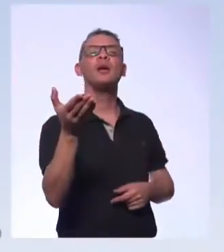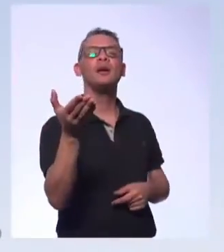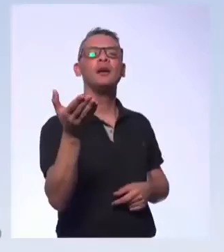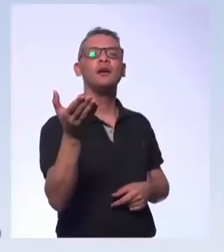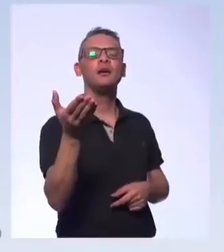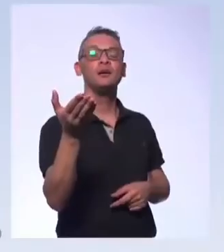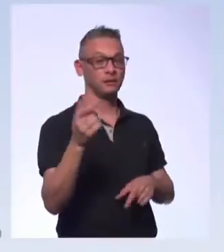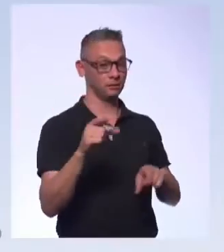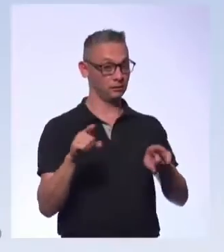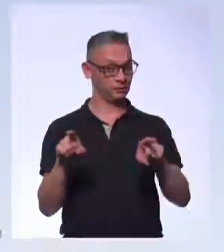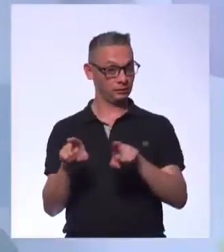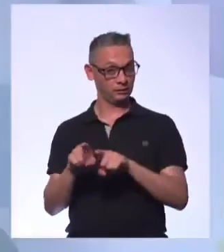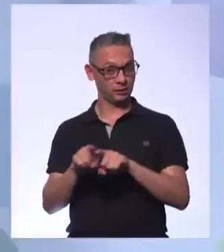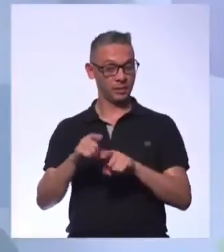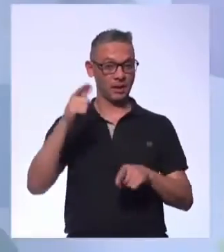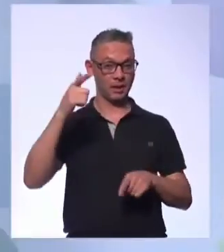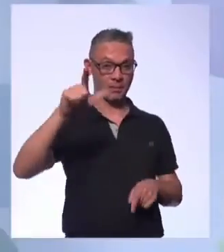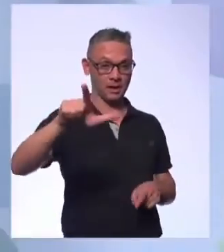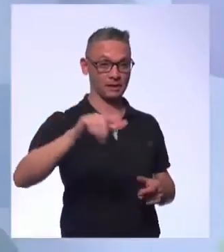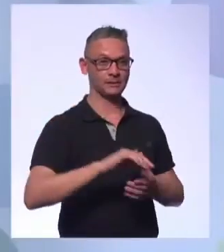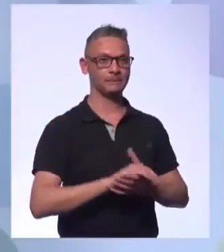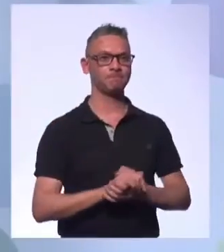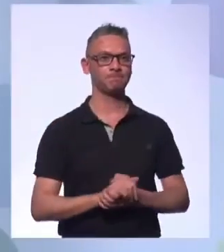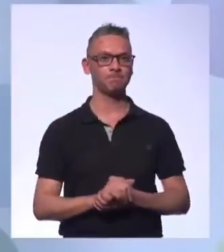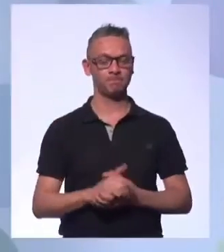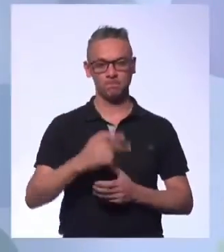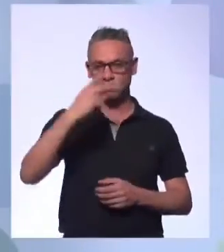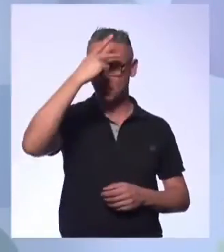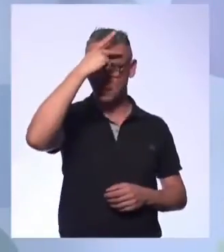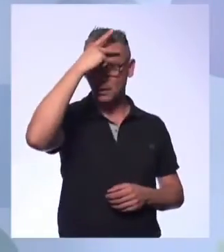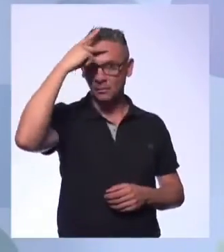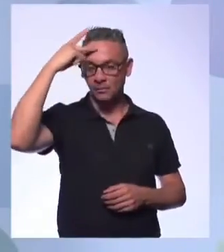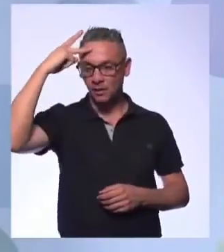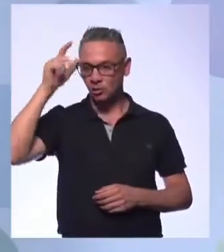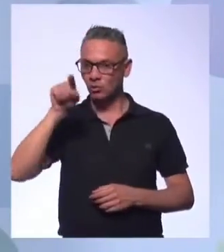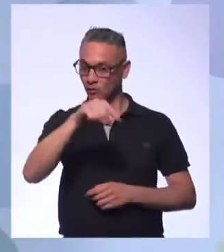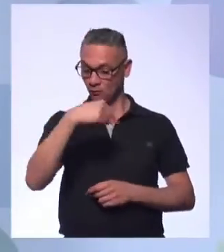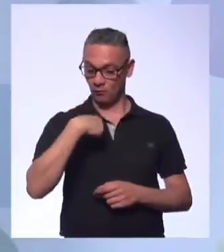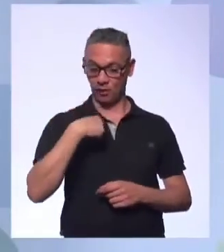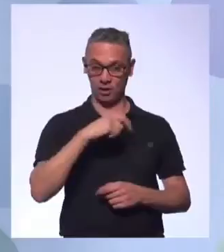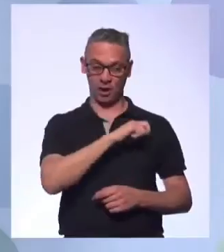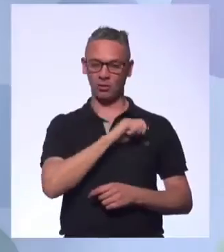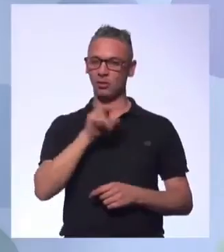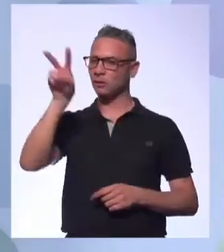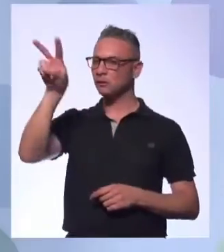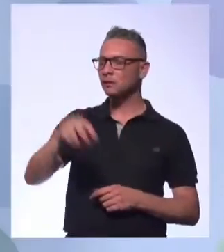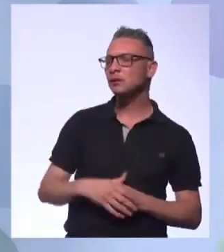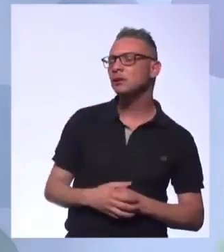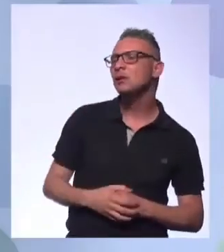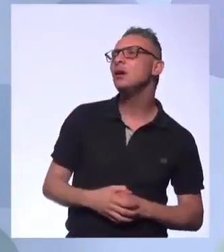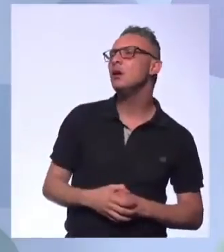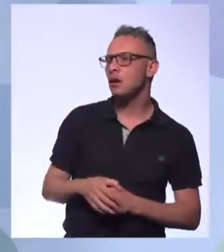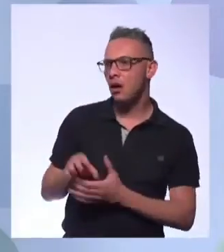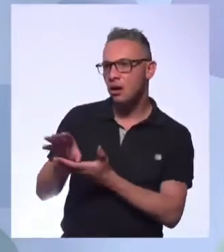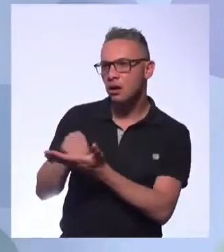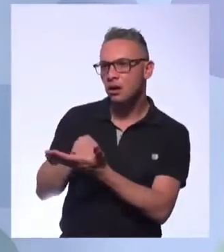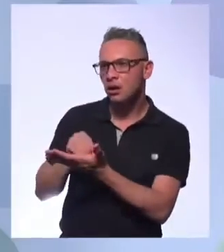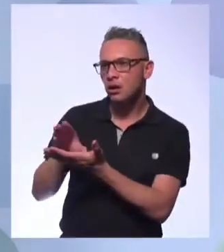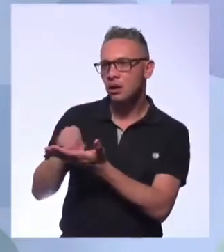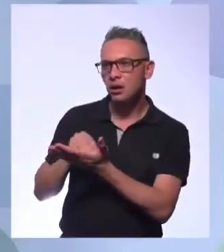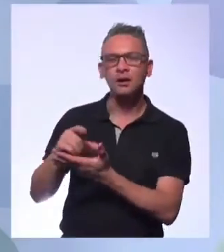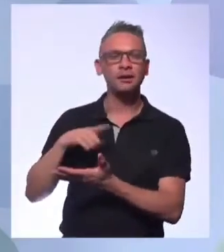E eu vou além. E aí tem um outro detalhe. As pessoas que te influenciam, quem são essas pessoas? Que geração que elas